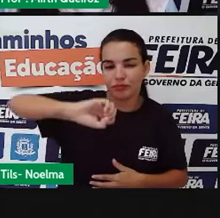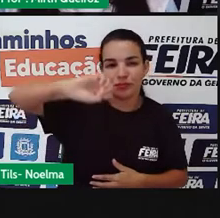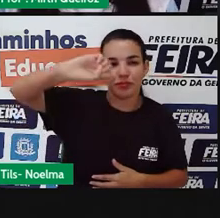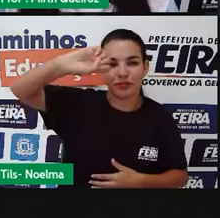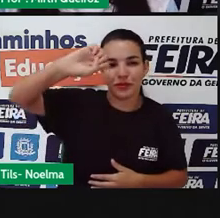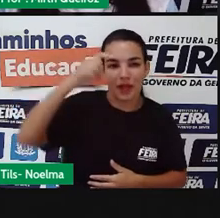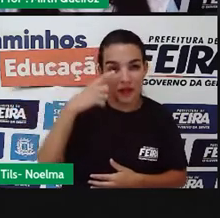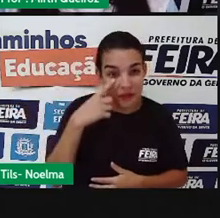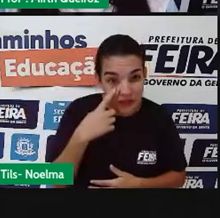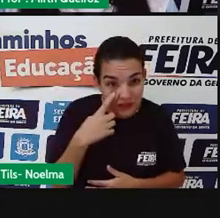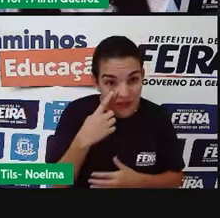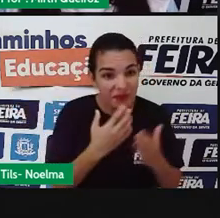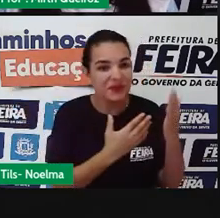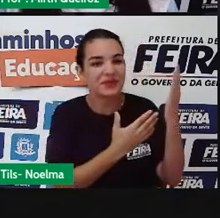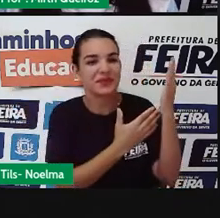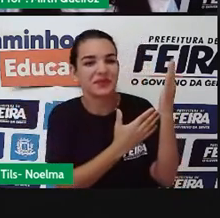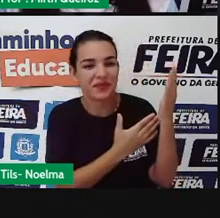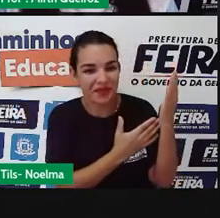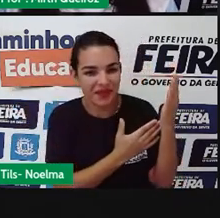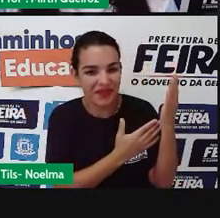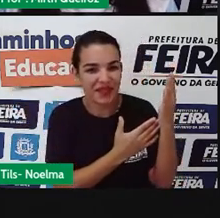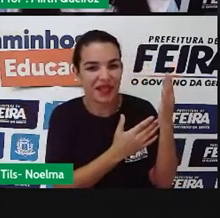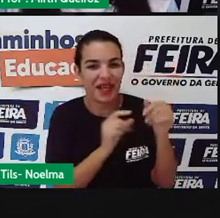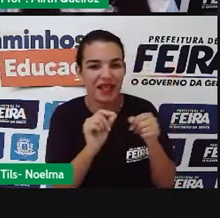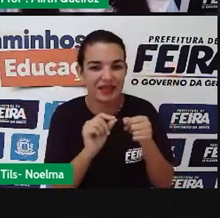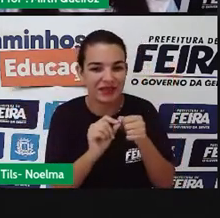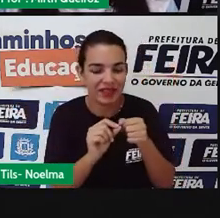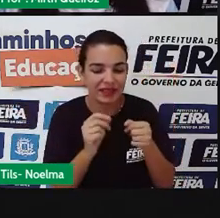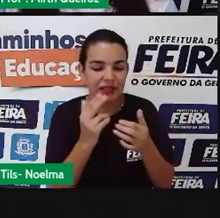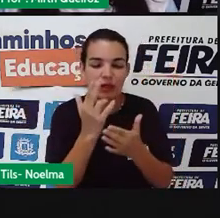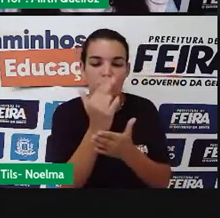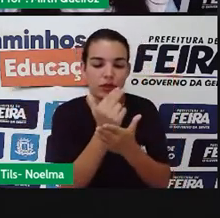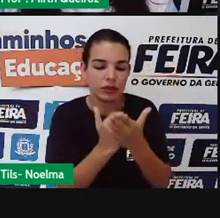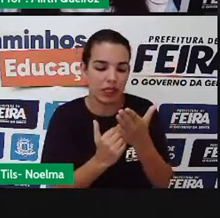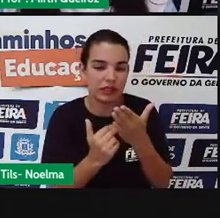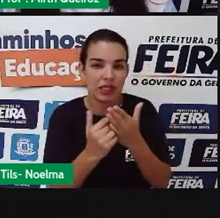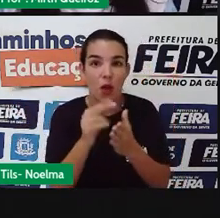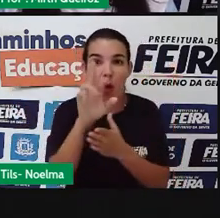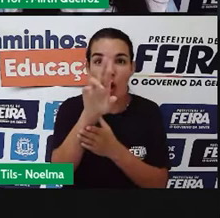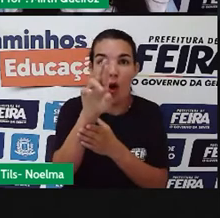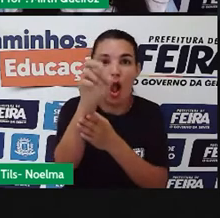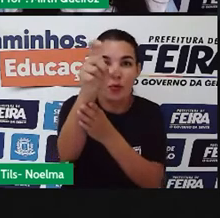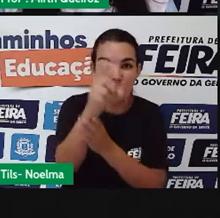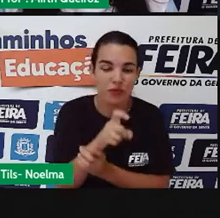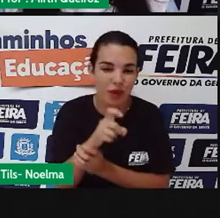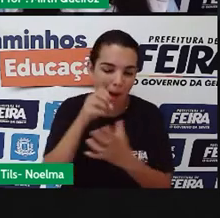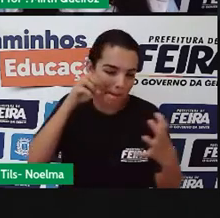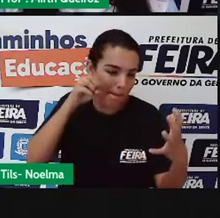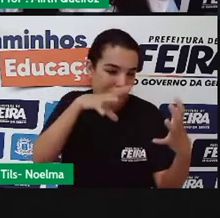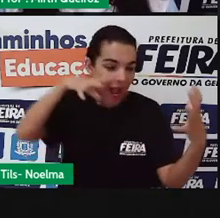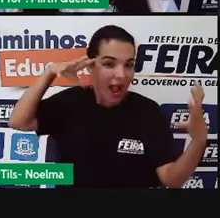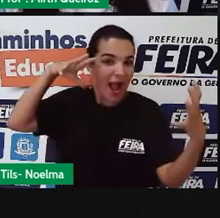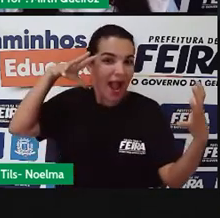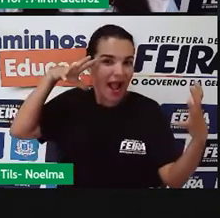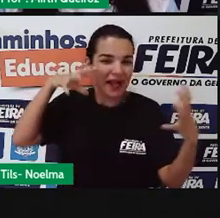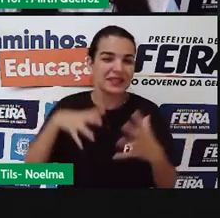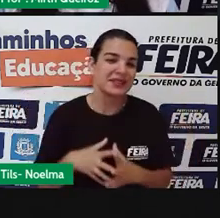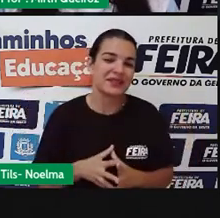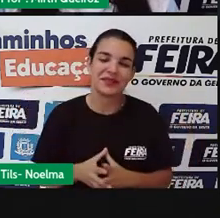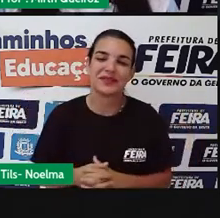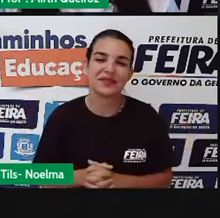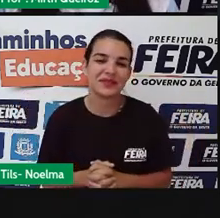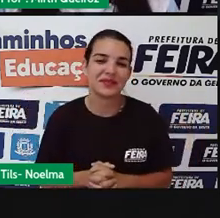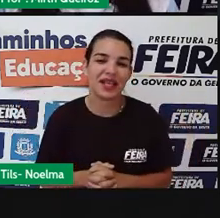E aí, essa versão que ele fez foi uma versão raio-x, que vai revelar esse elefante aí dentro da jibóia.